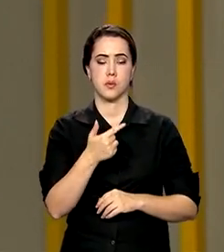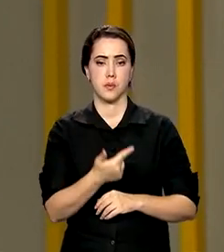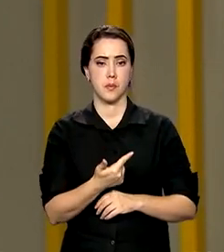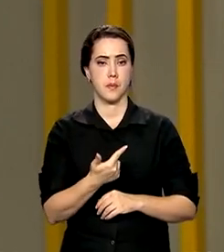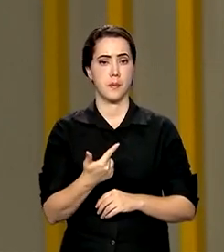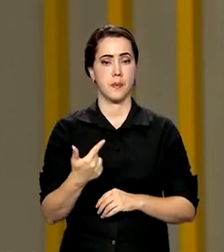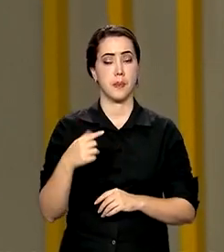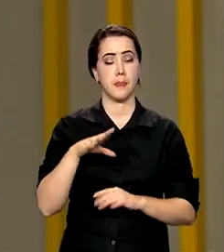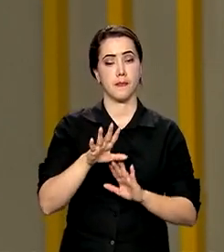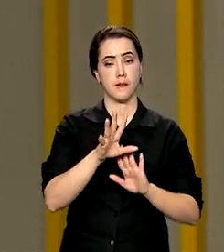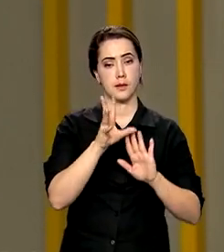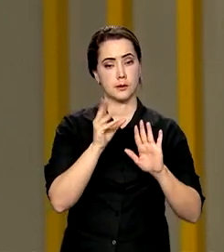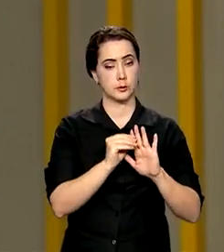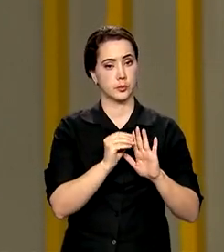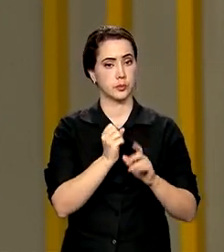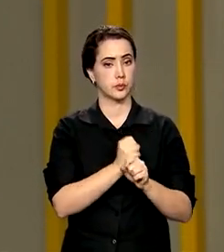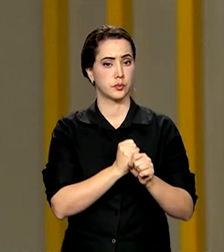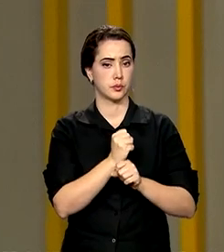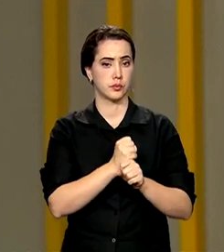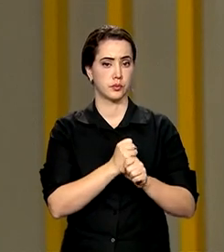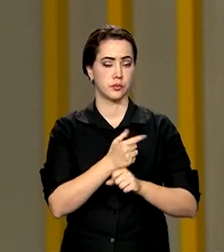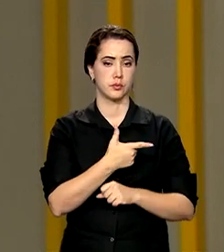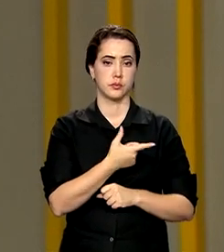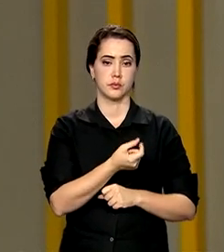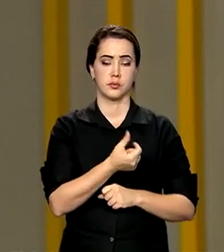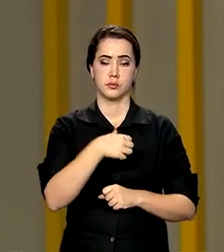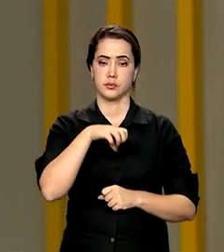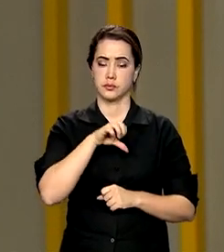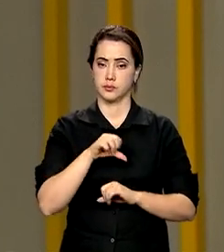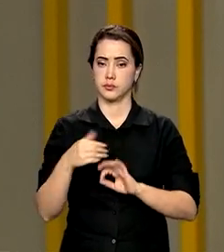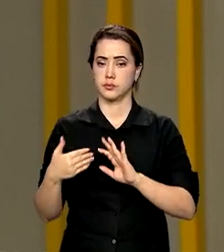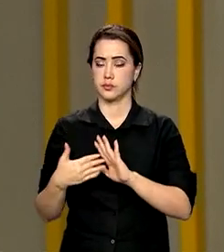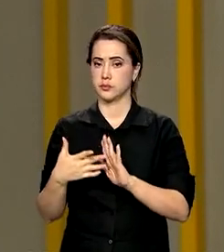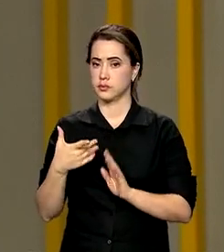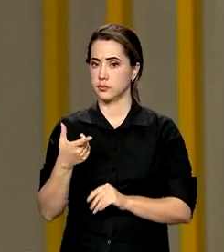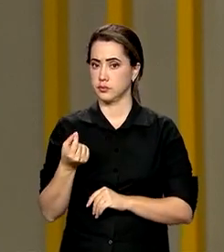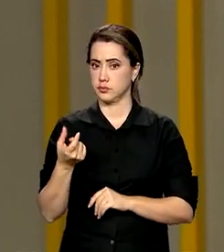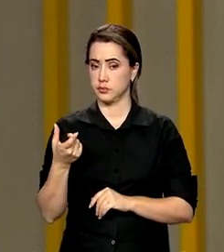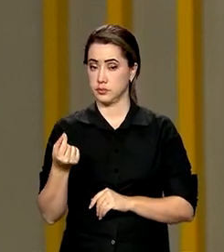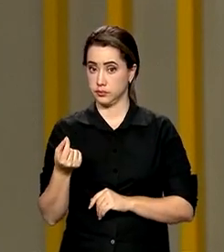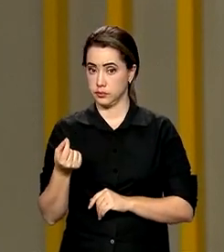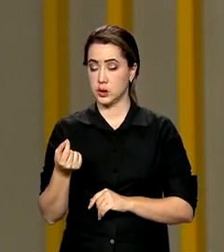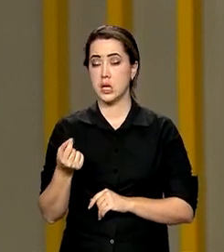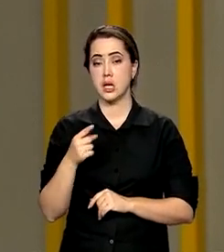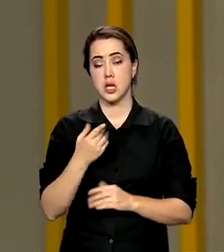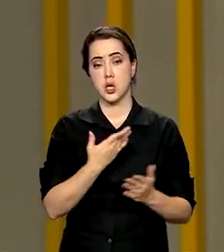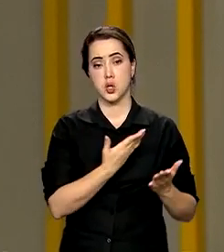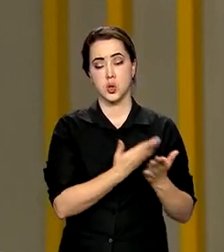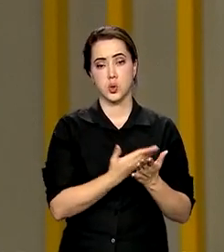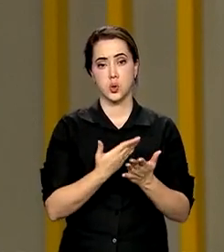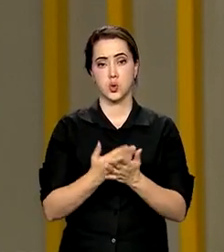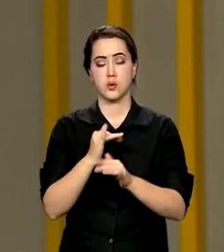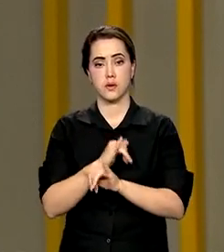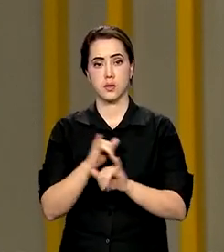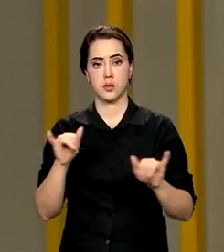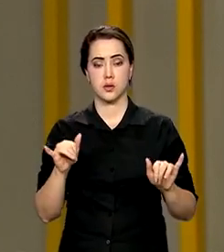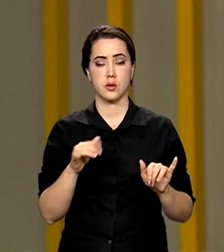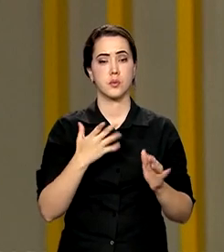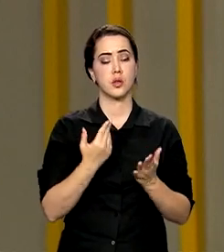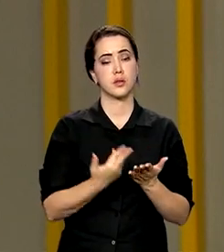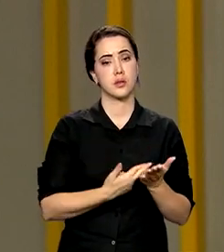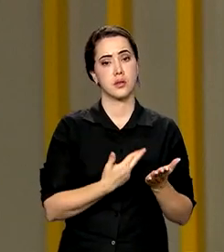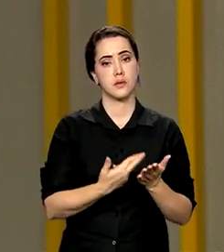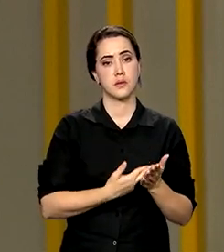na Amazônia nos anos de 2019 e 2020. E esse estudo será publicado na revista Nature,